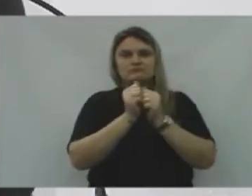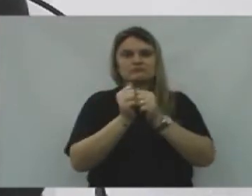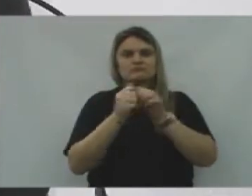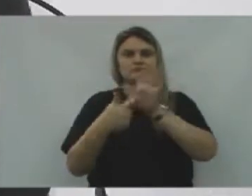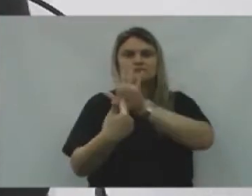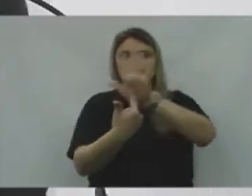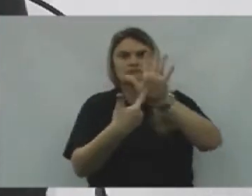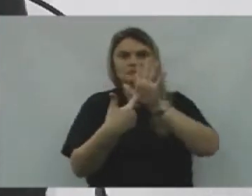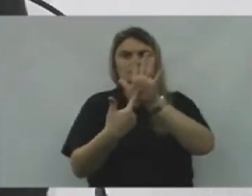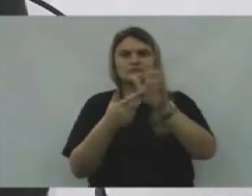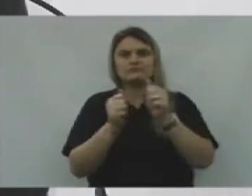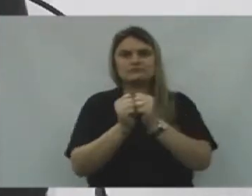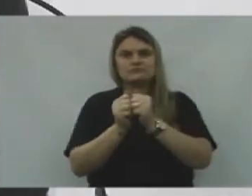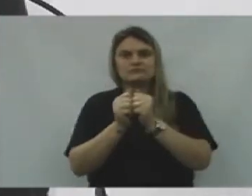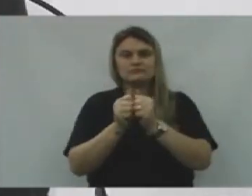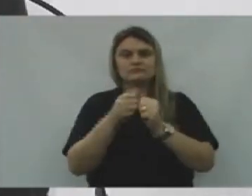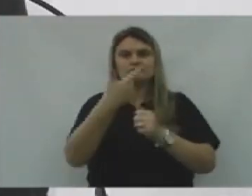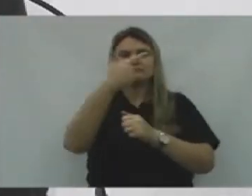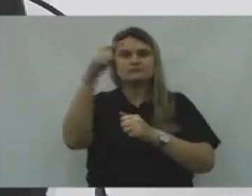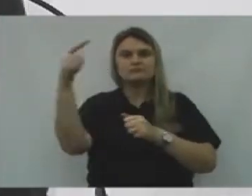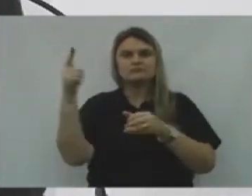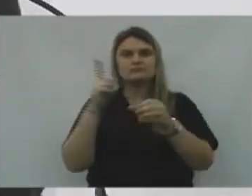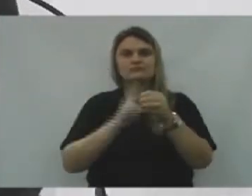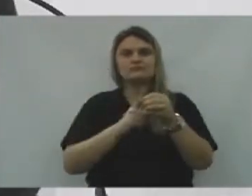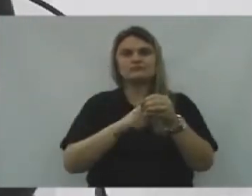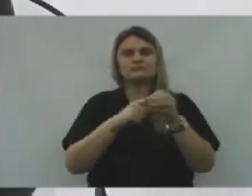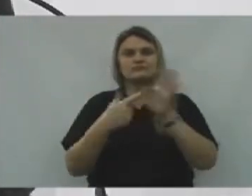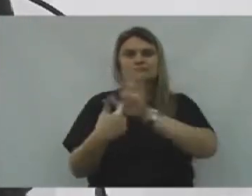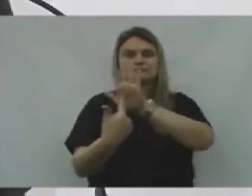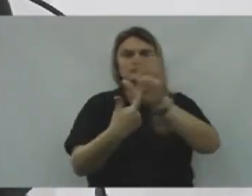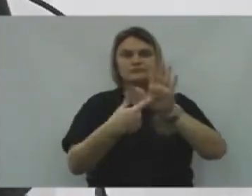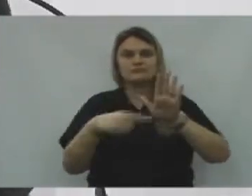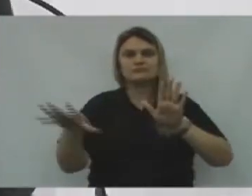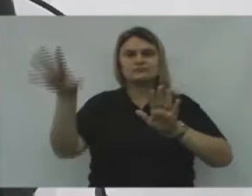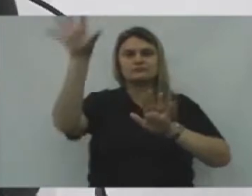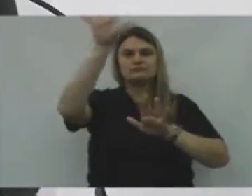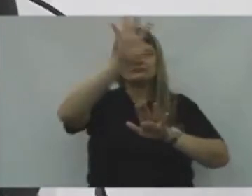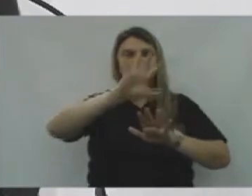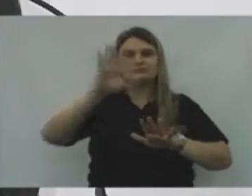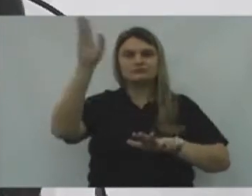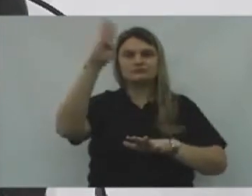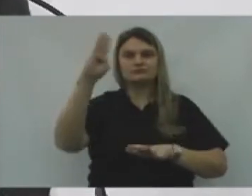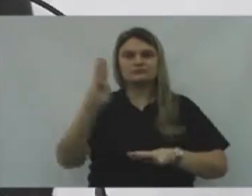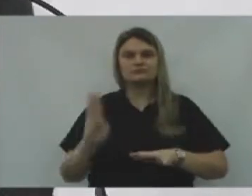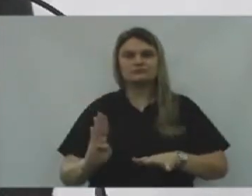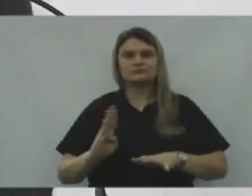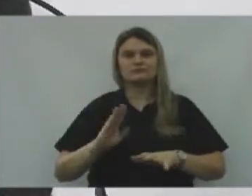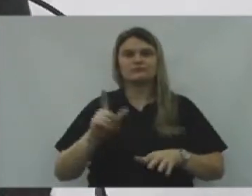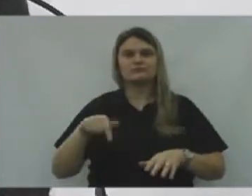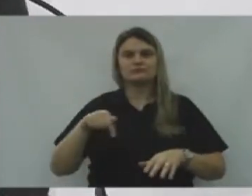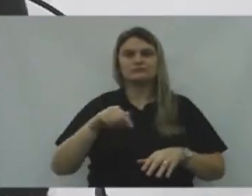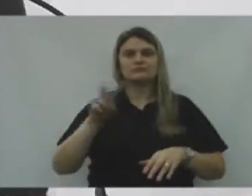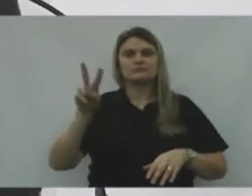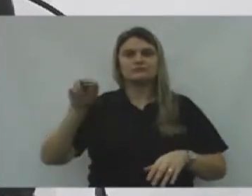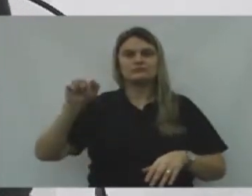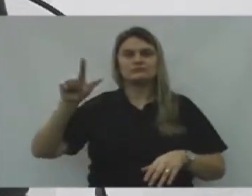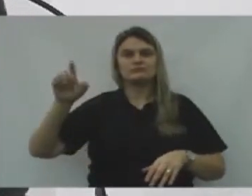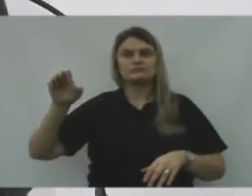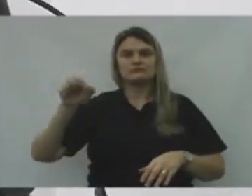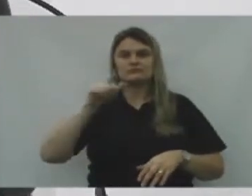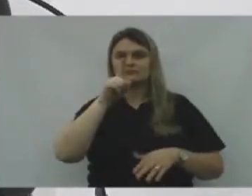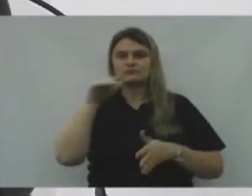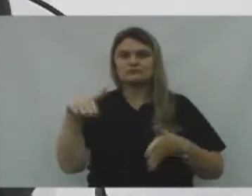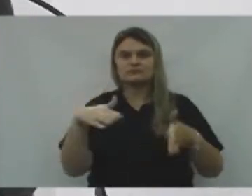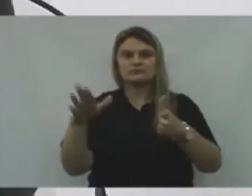mostrando para as outras cidades, Para as outras regiões fortes, O território do Vale do Iguaçu, Com os